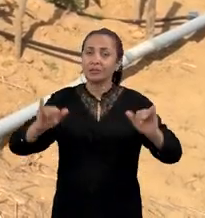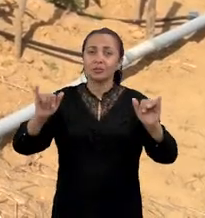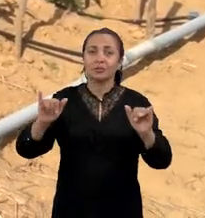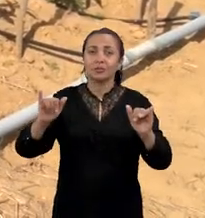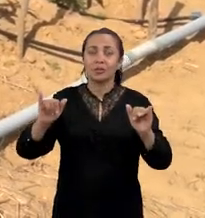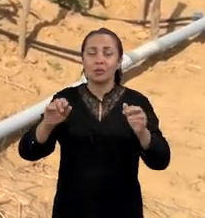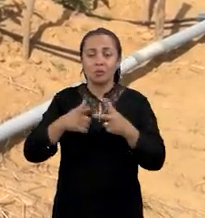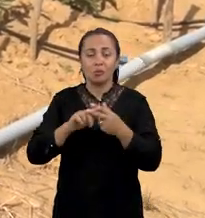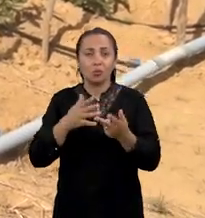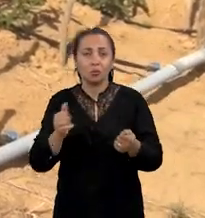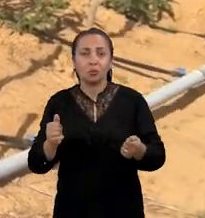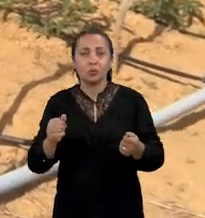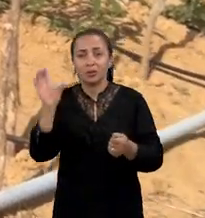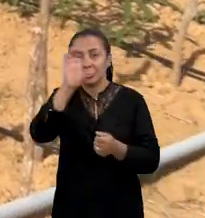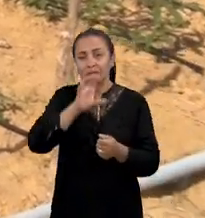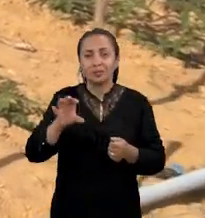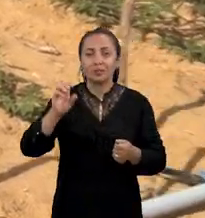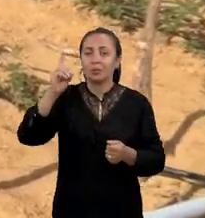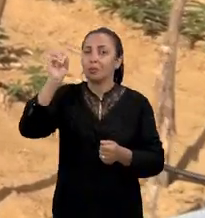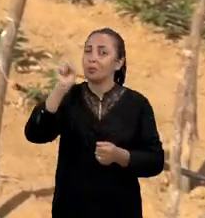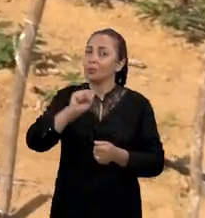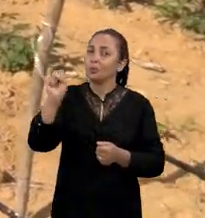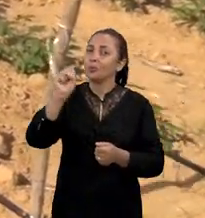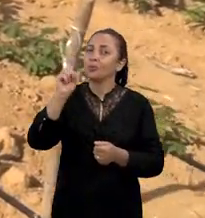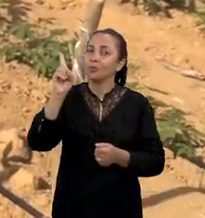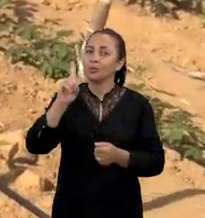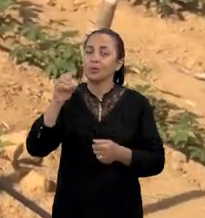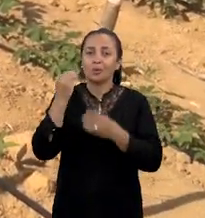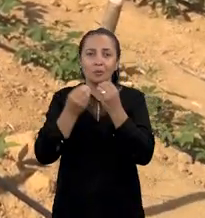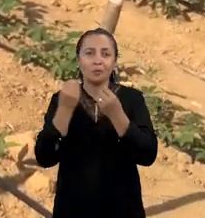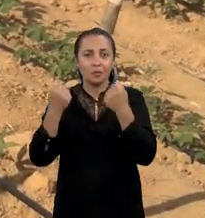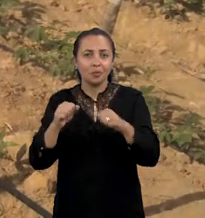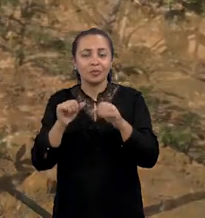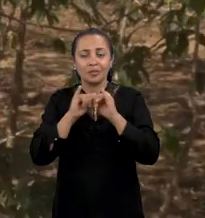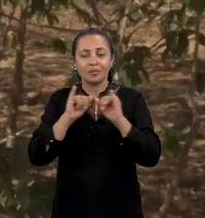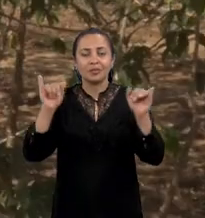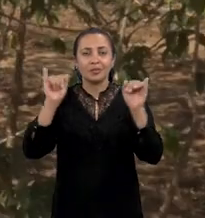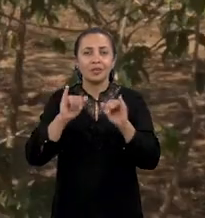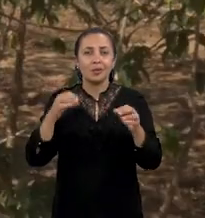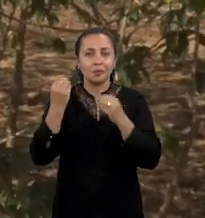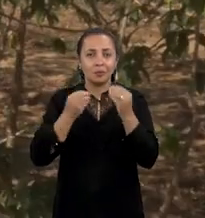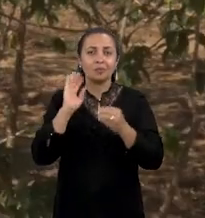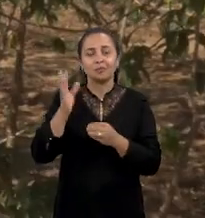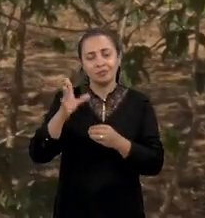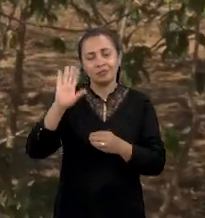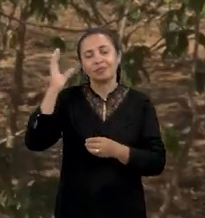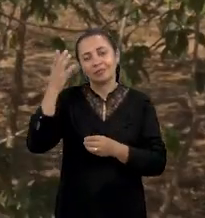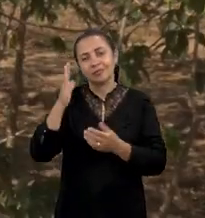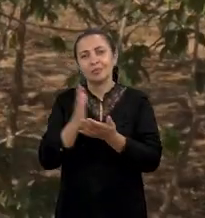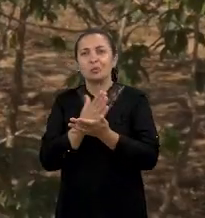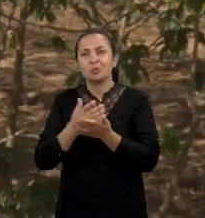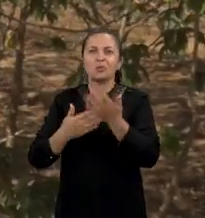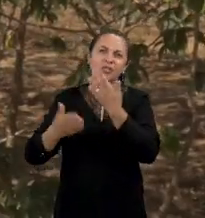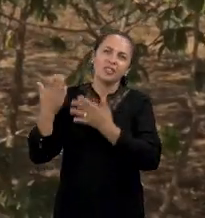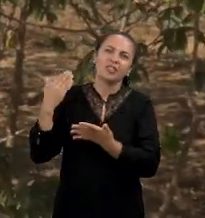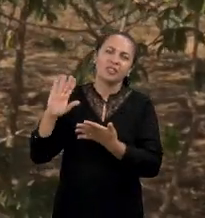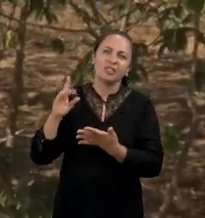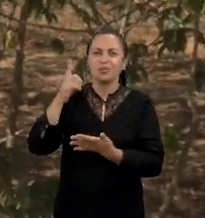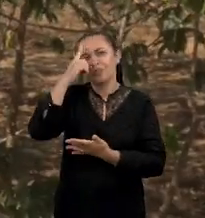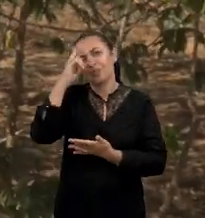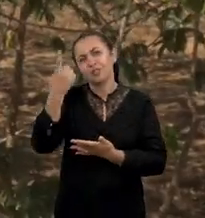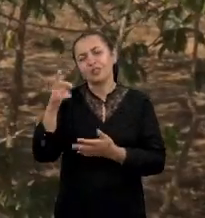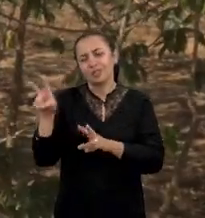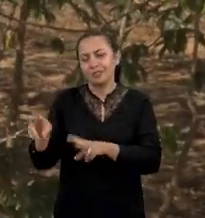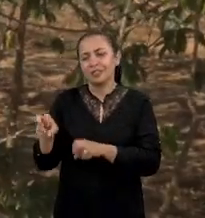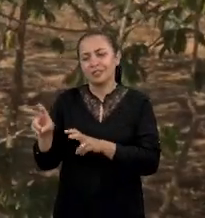produtores da região sul do oeste. Ela pode ser divulgada, como já vem sendo feita há algum tempo, por